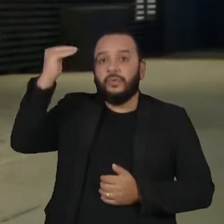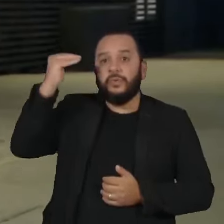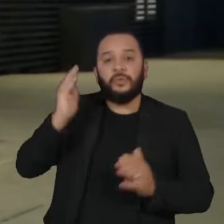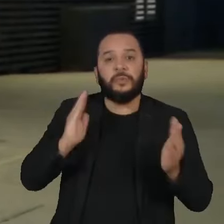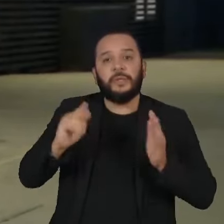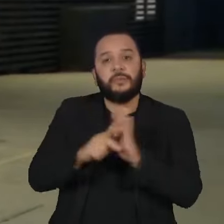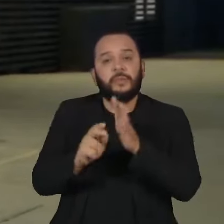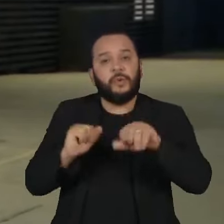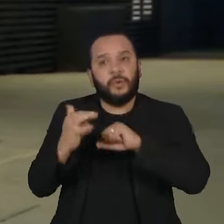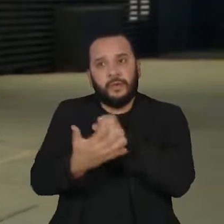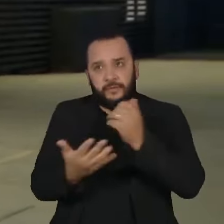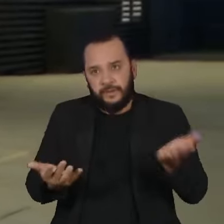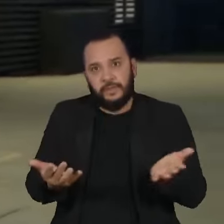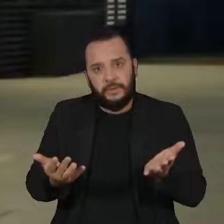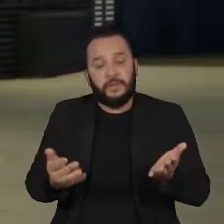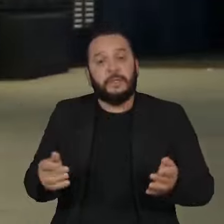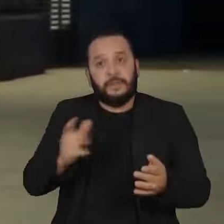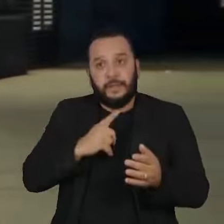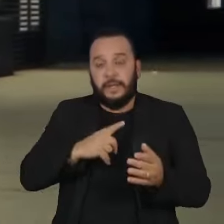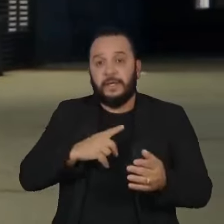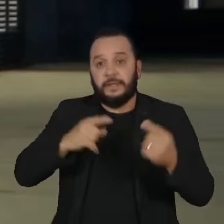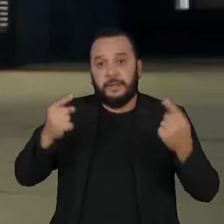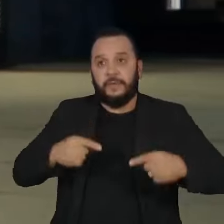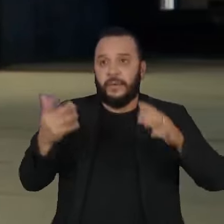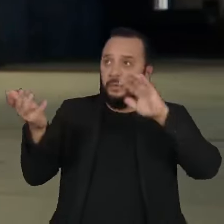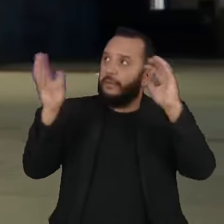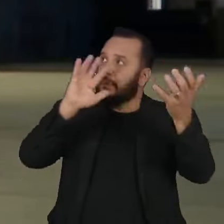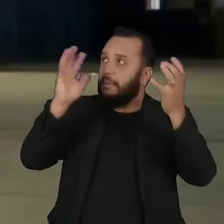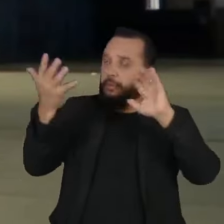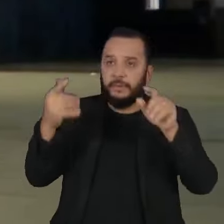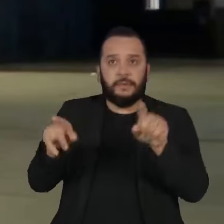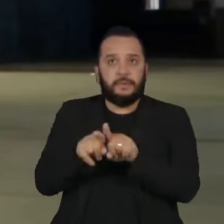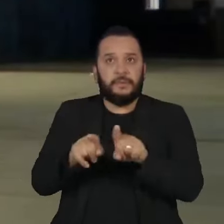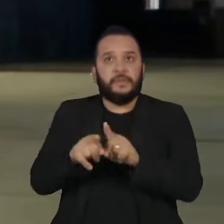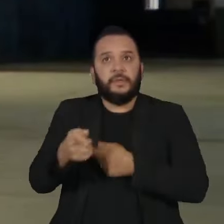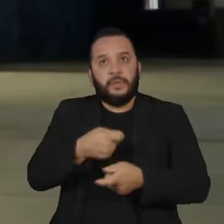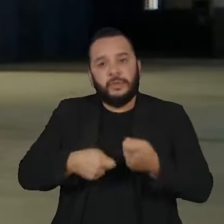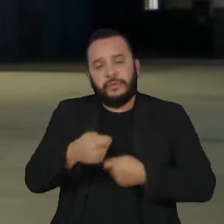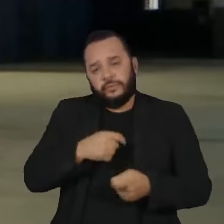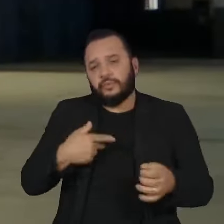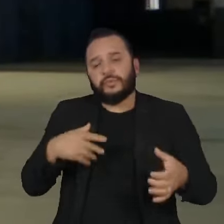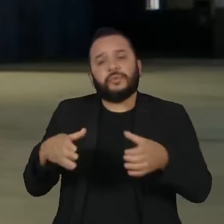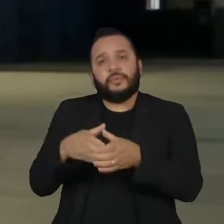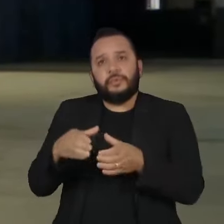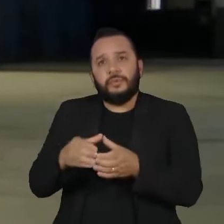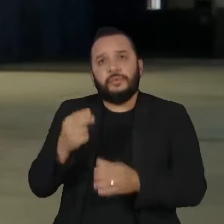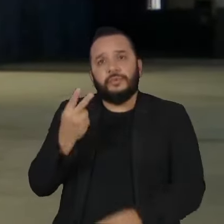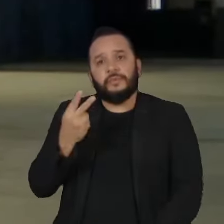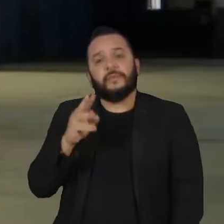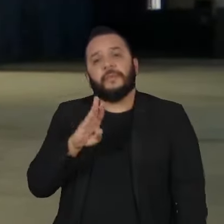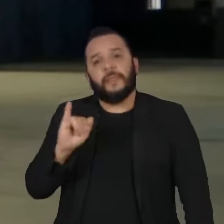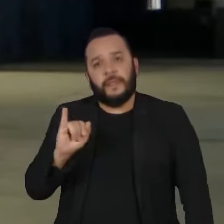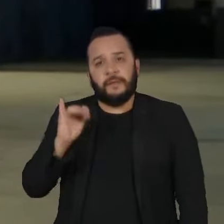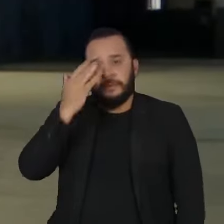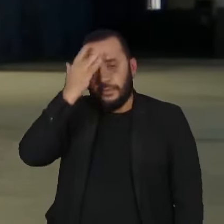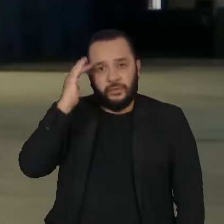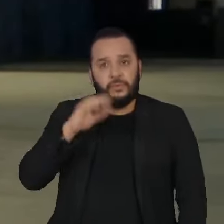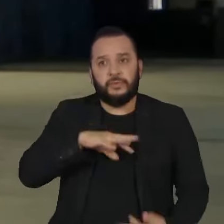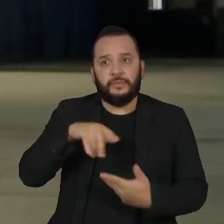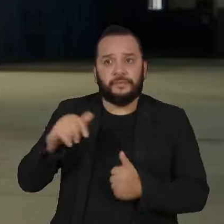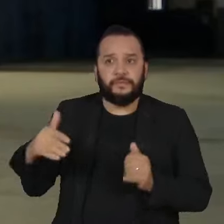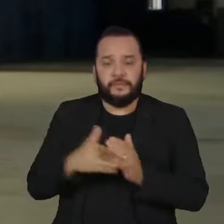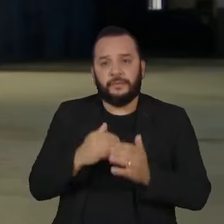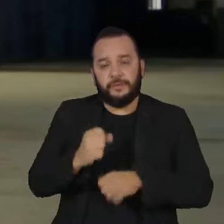grandes desafios climáticos e econômicos. O grupo já representa cerca de 2 bilhões de pessoas no mundo e até